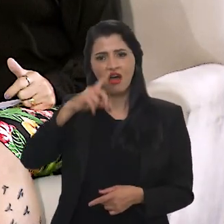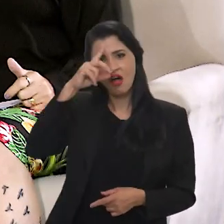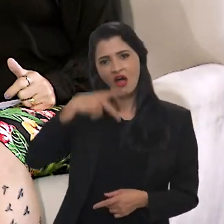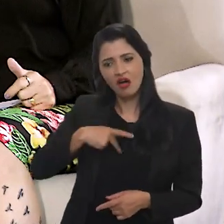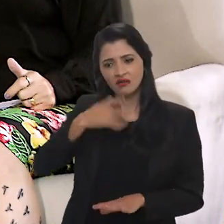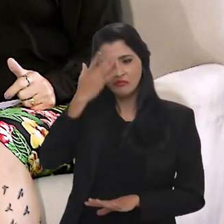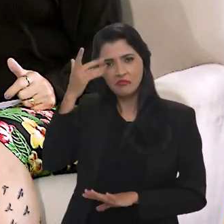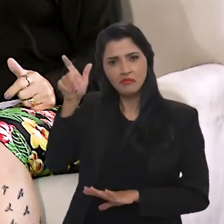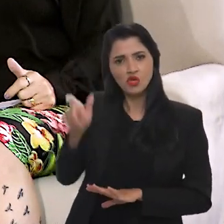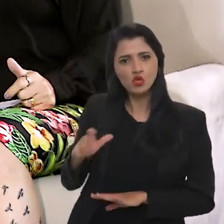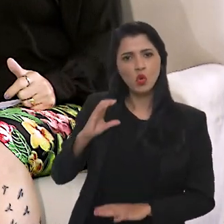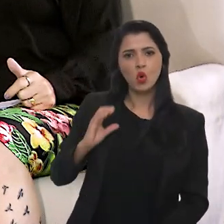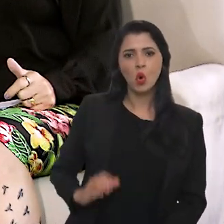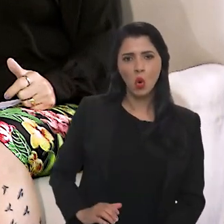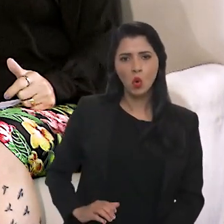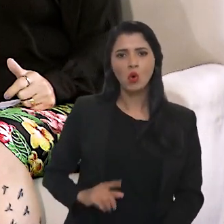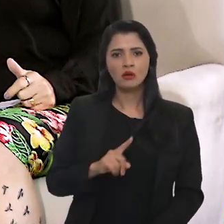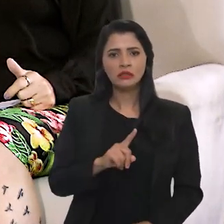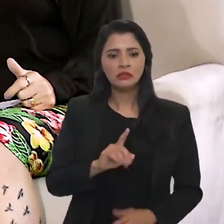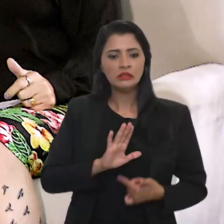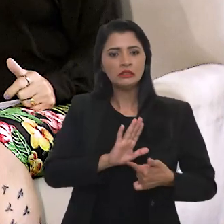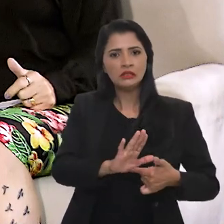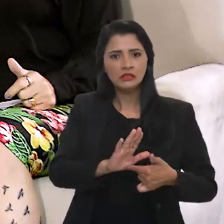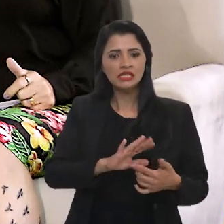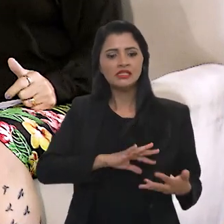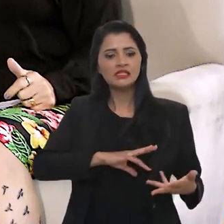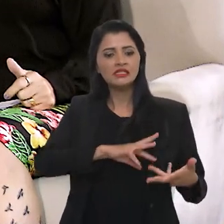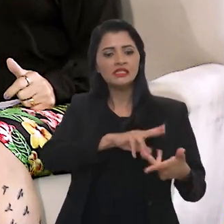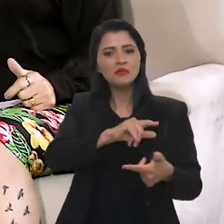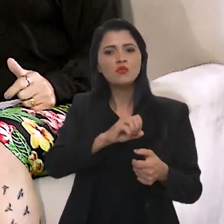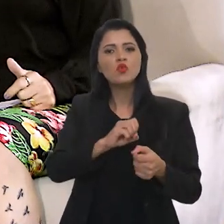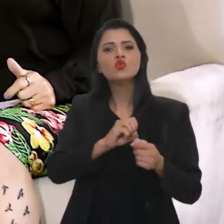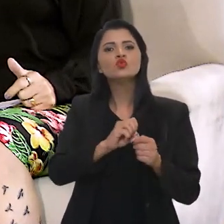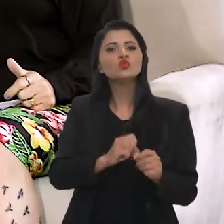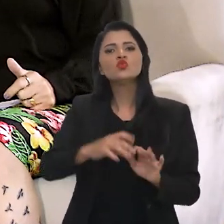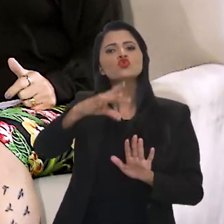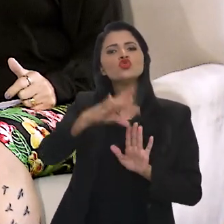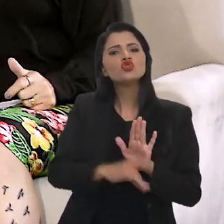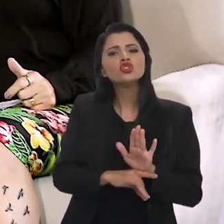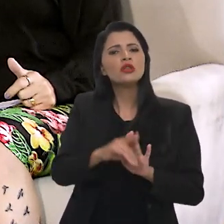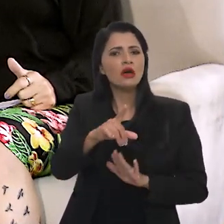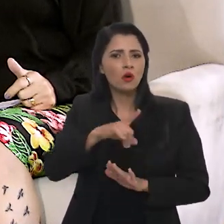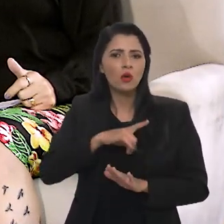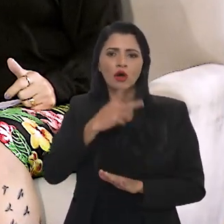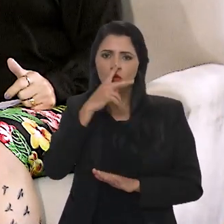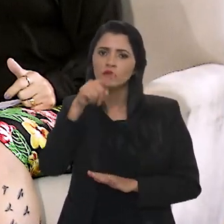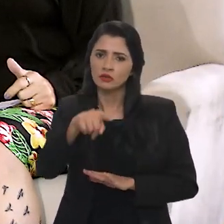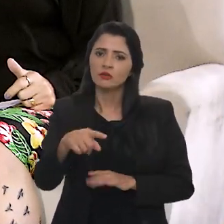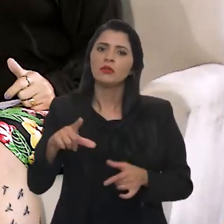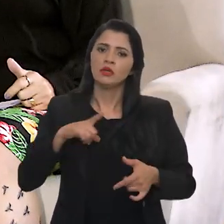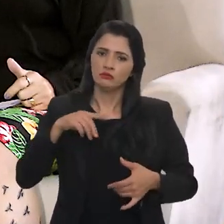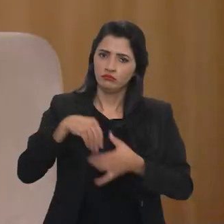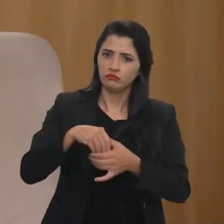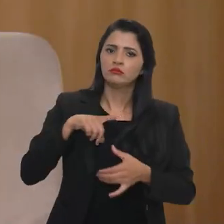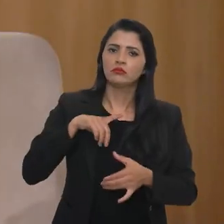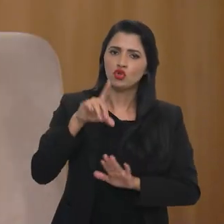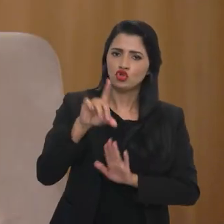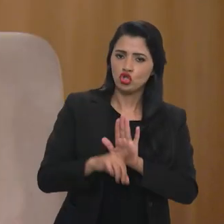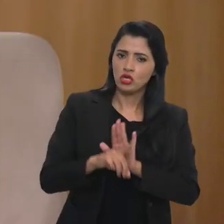do cidadão e a exposição, né, nesse mundo digital. Acho que esse é um aspecto que envolve direitos também.